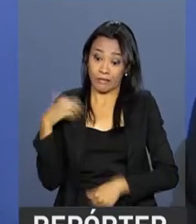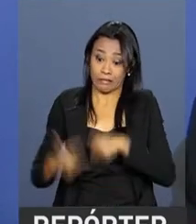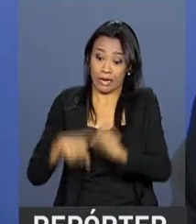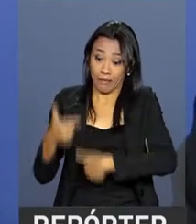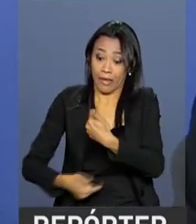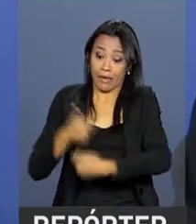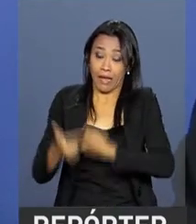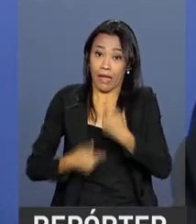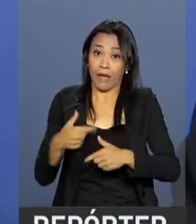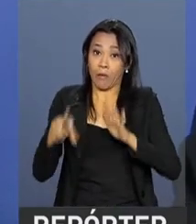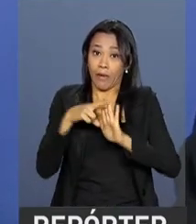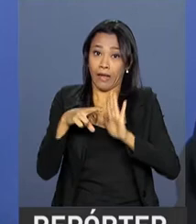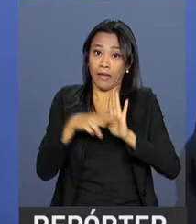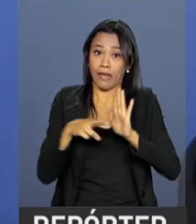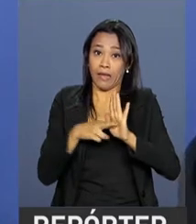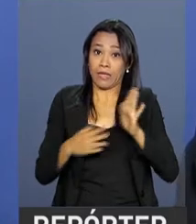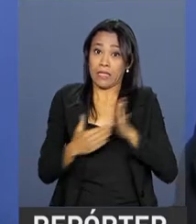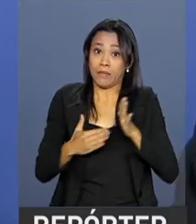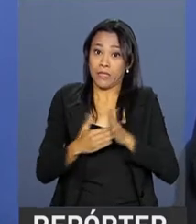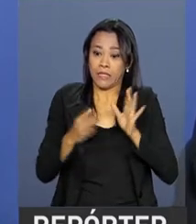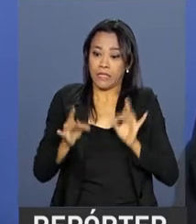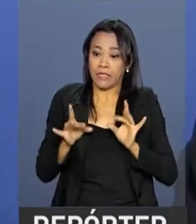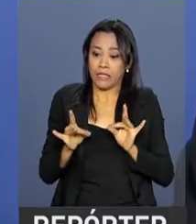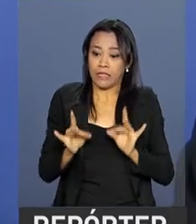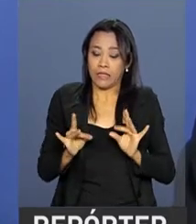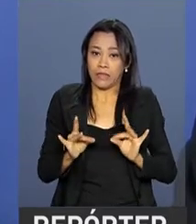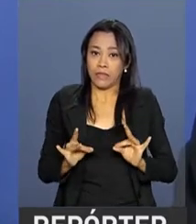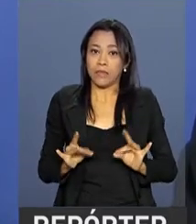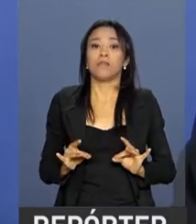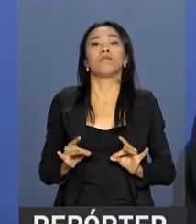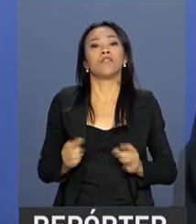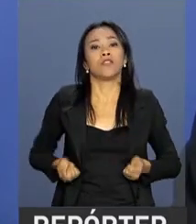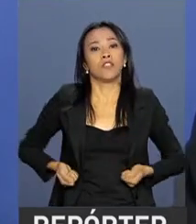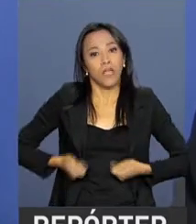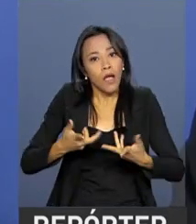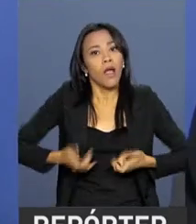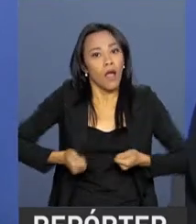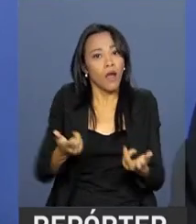restrições muito severas de despesa.